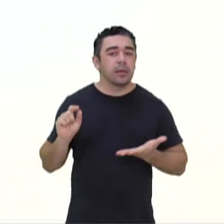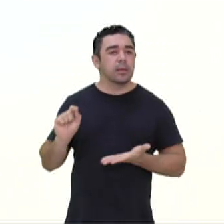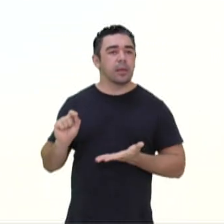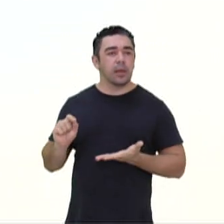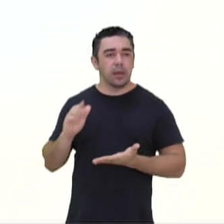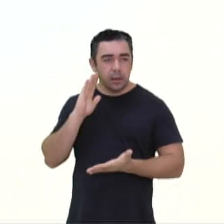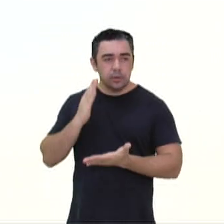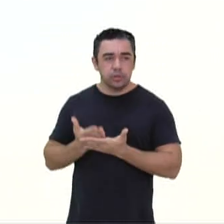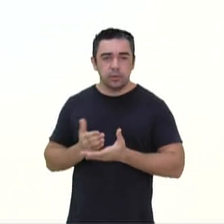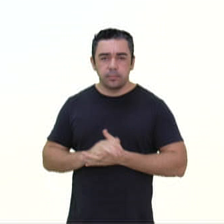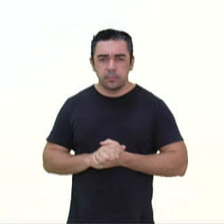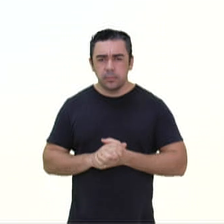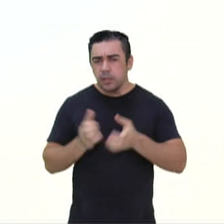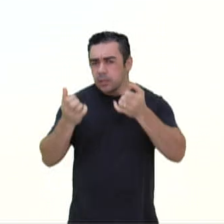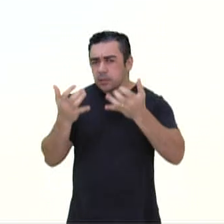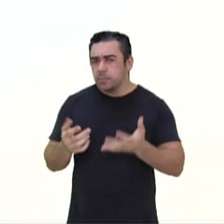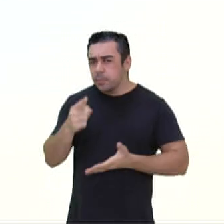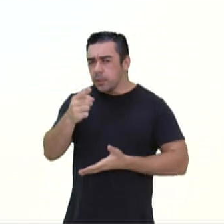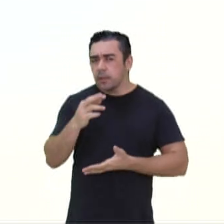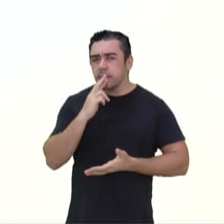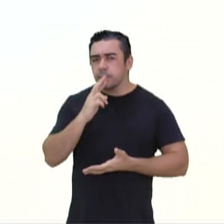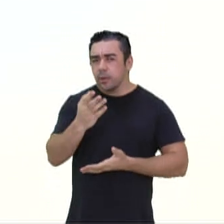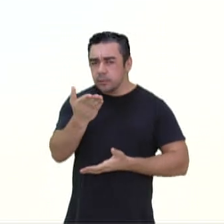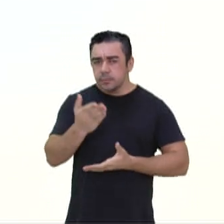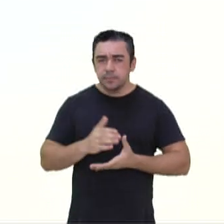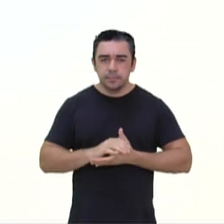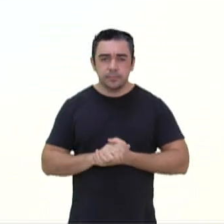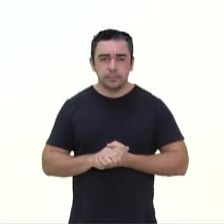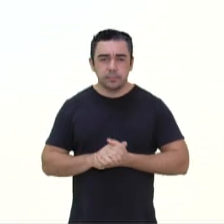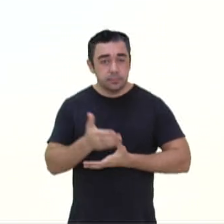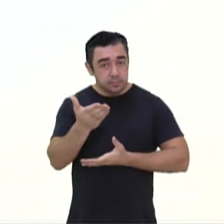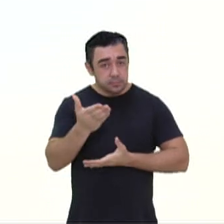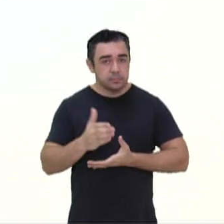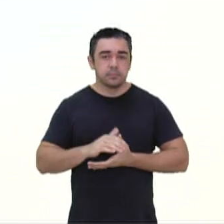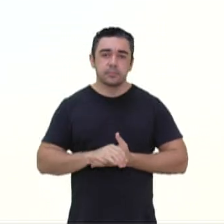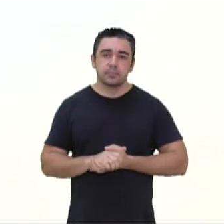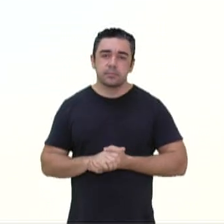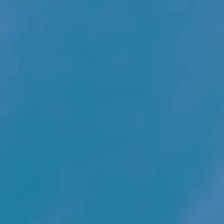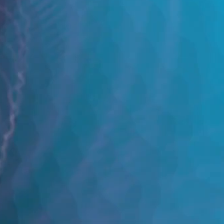acreditamos. E justifique sua resposta. Com vocês lá.